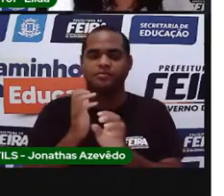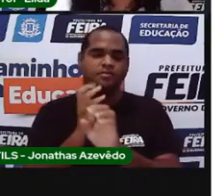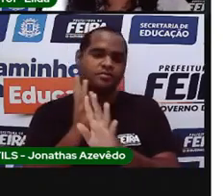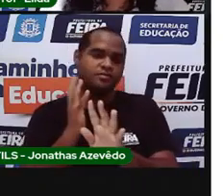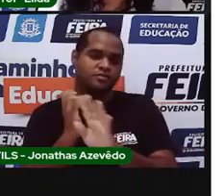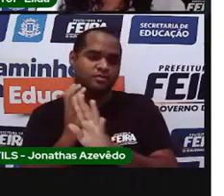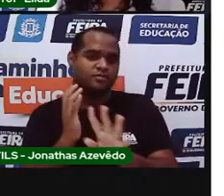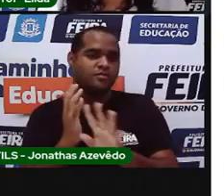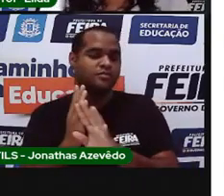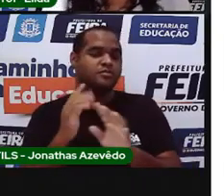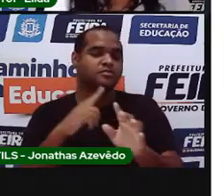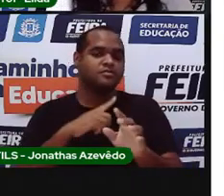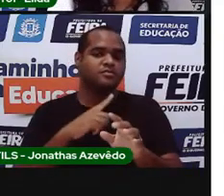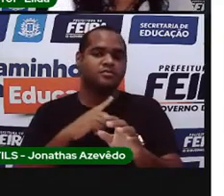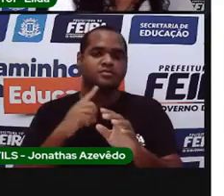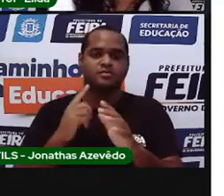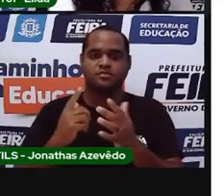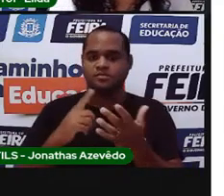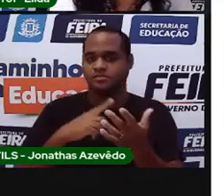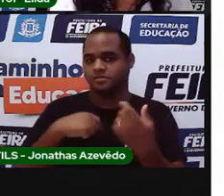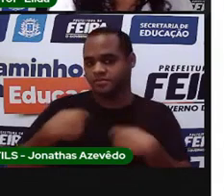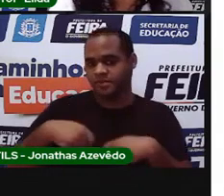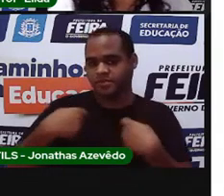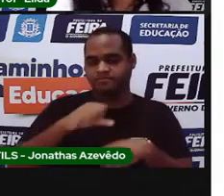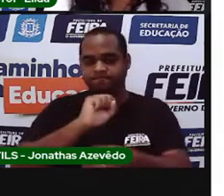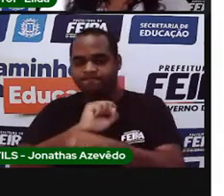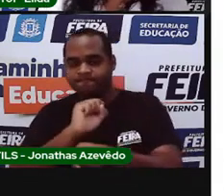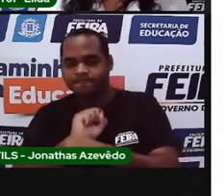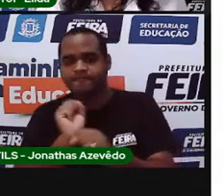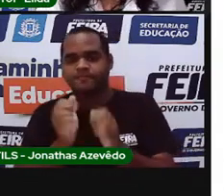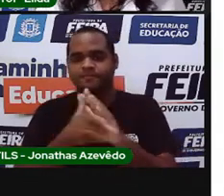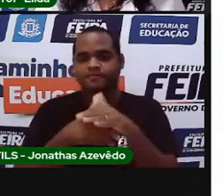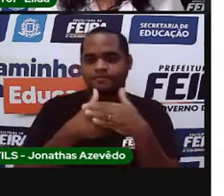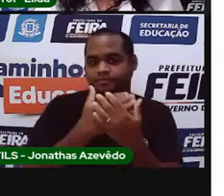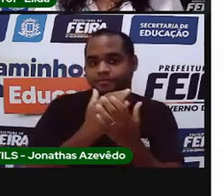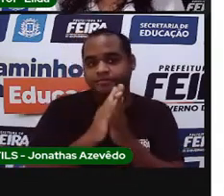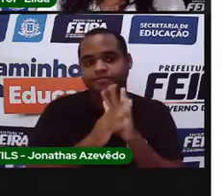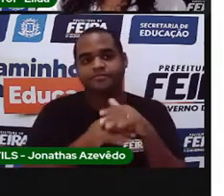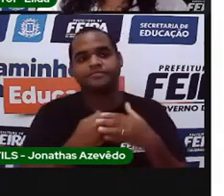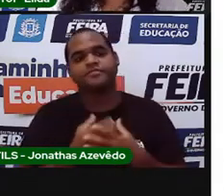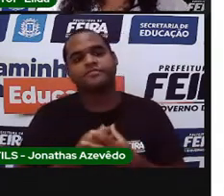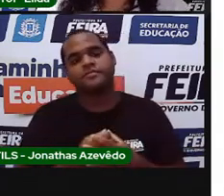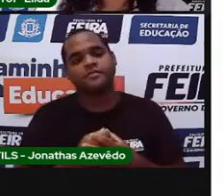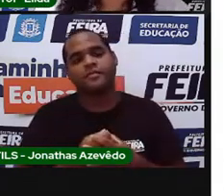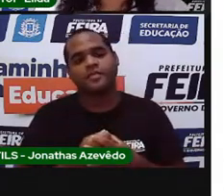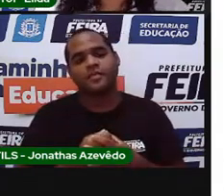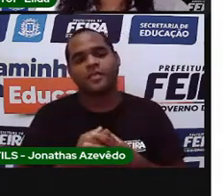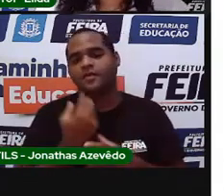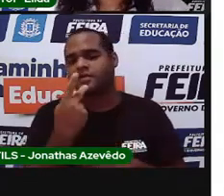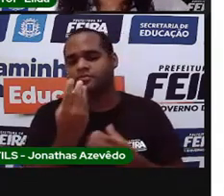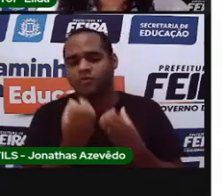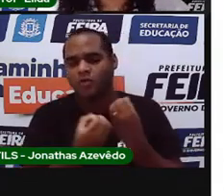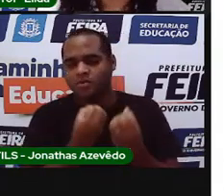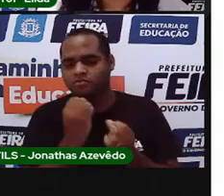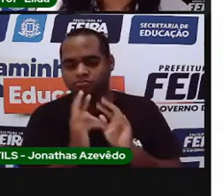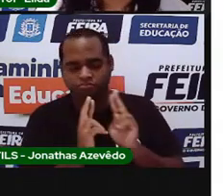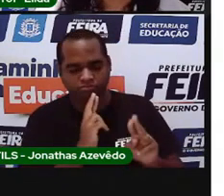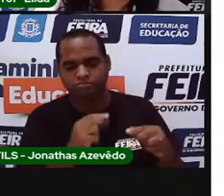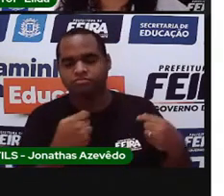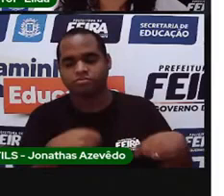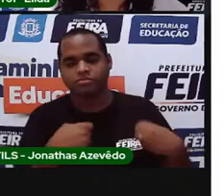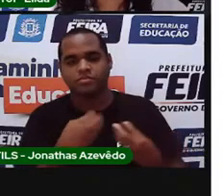fila esperando lavar as mãos. O que que você vai fazer na sua tarefinha? Primeiro,